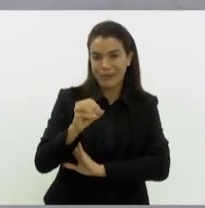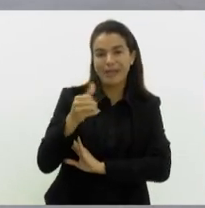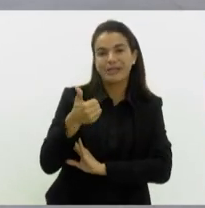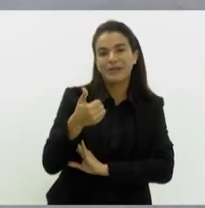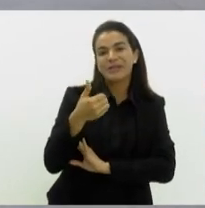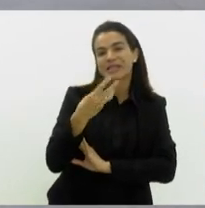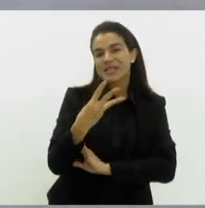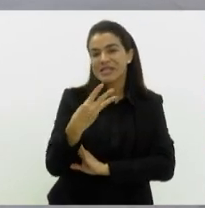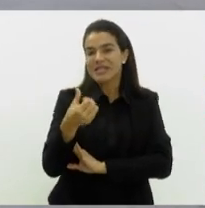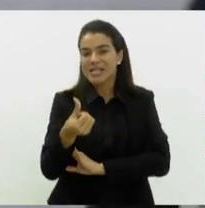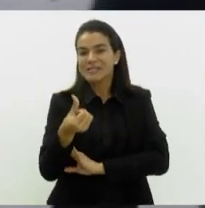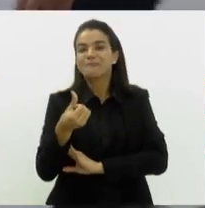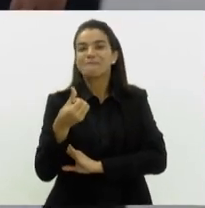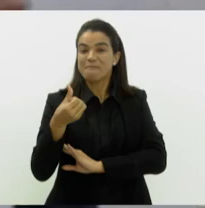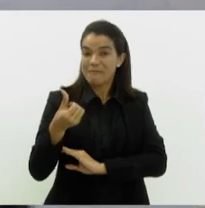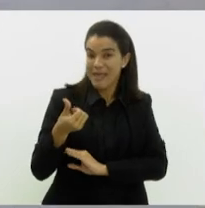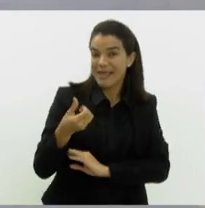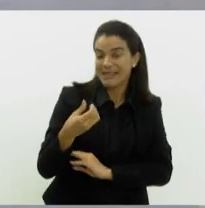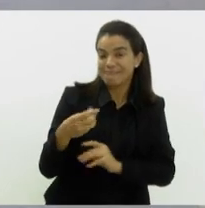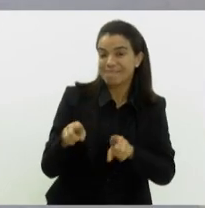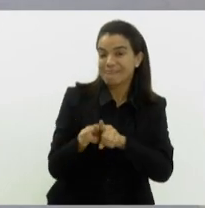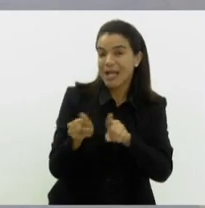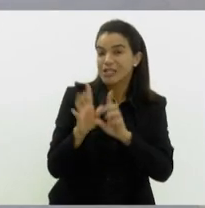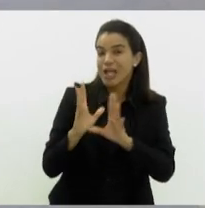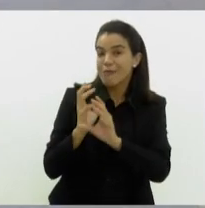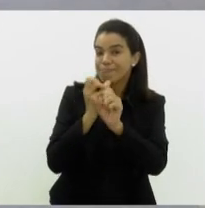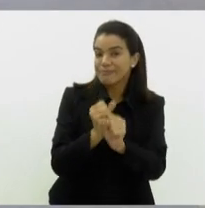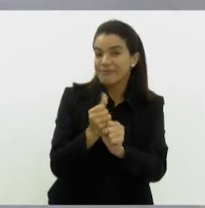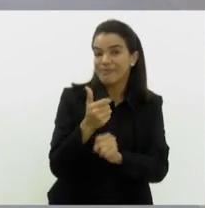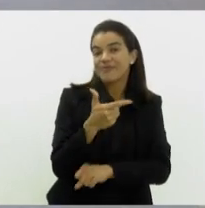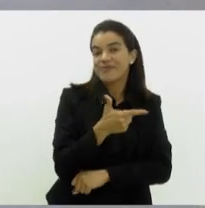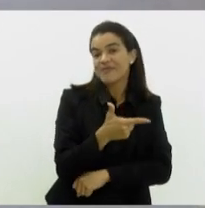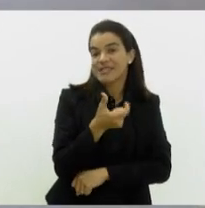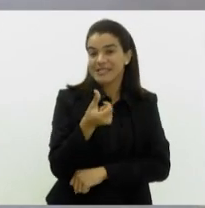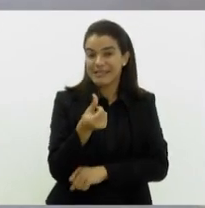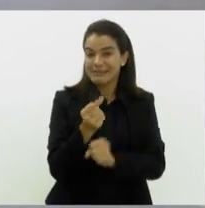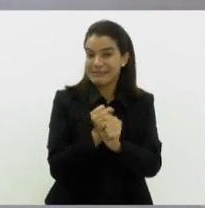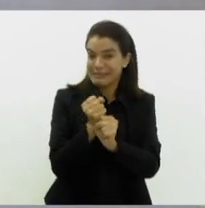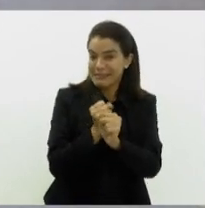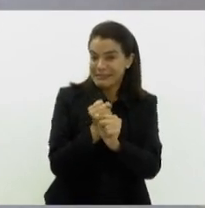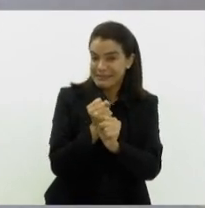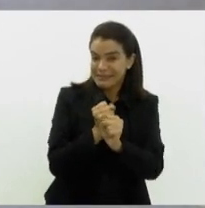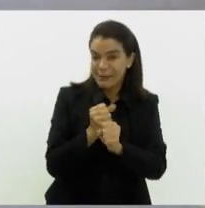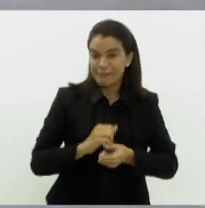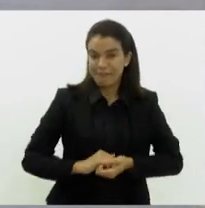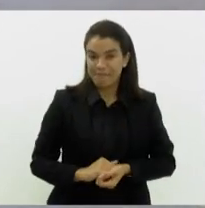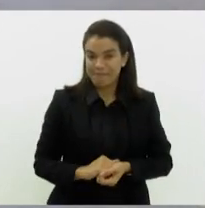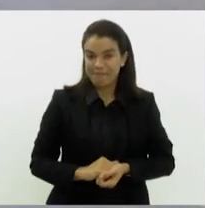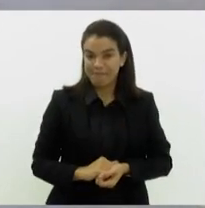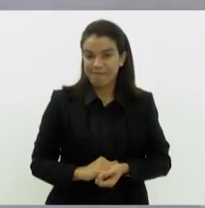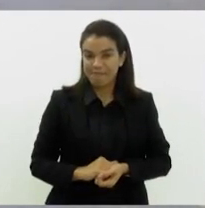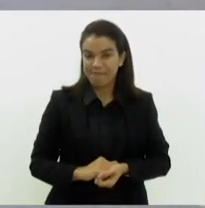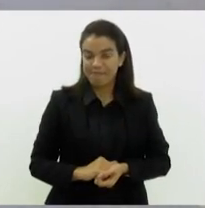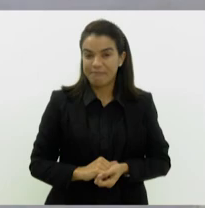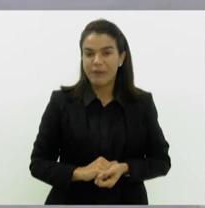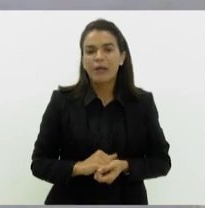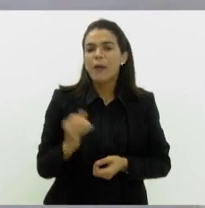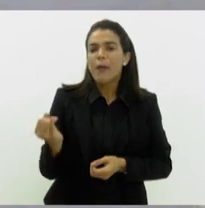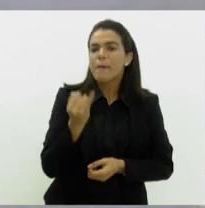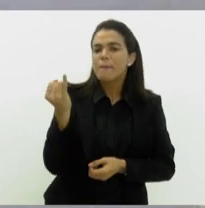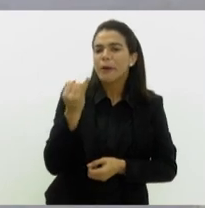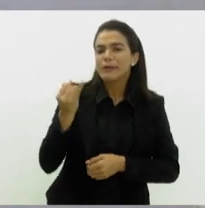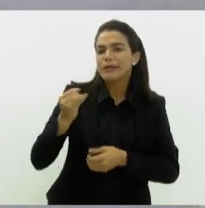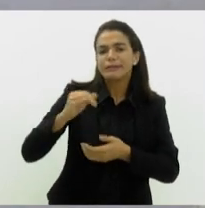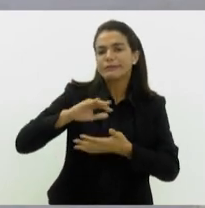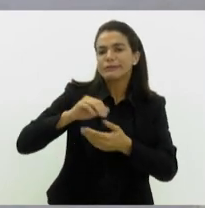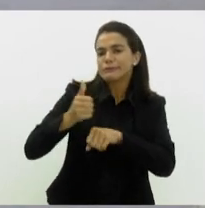14 dias estaremos fazendo 22 anos de reconhecimento da nossa língua de sinais. A importância desses profissionais,